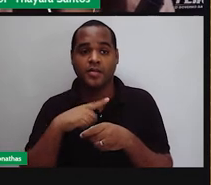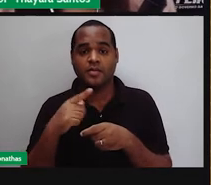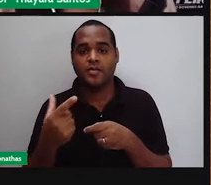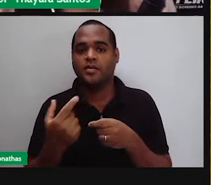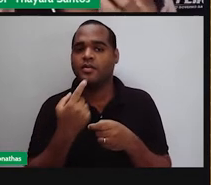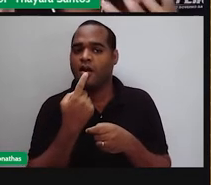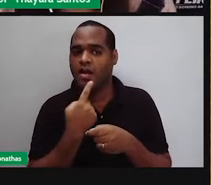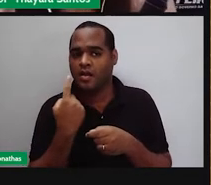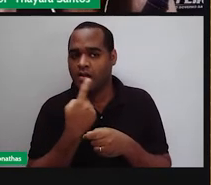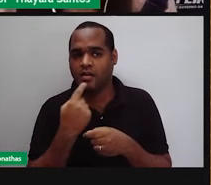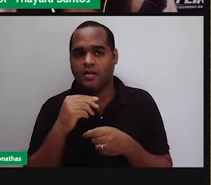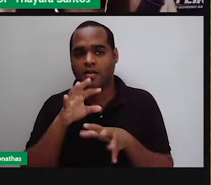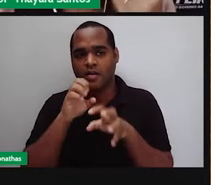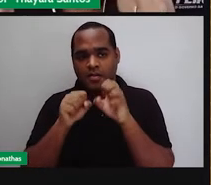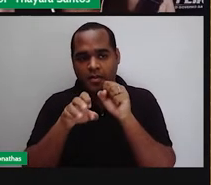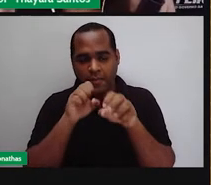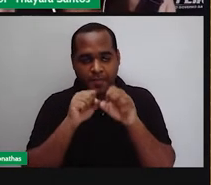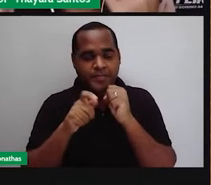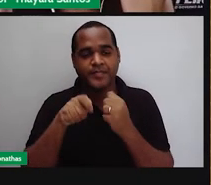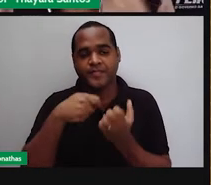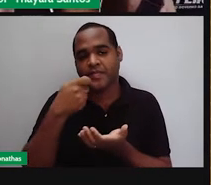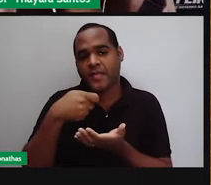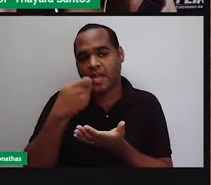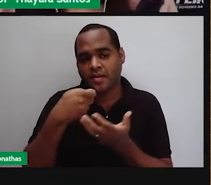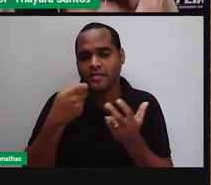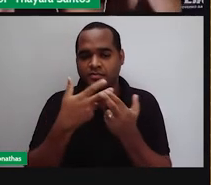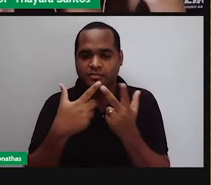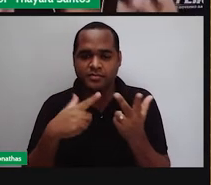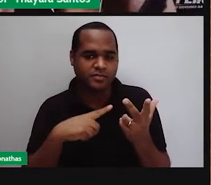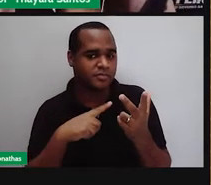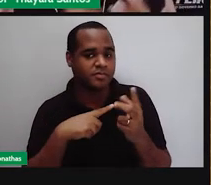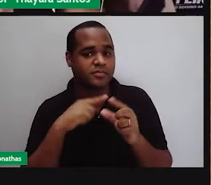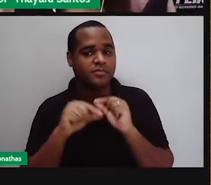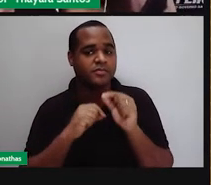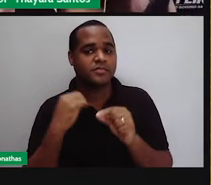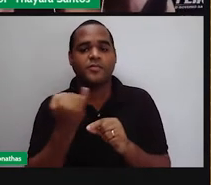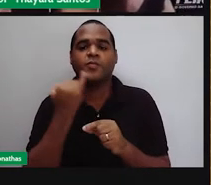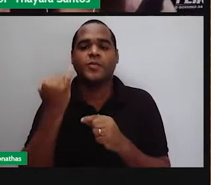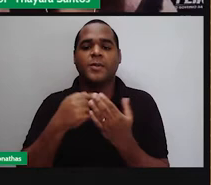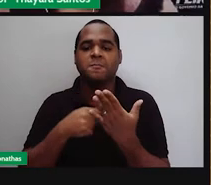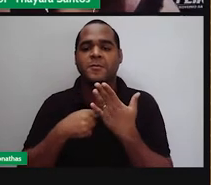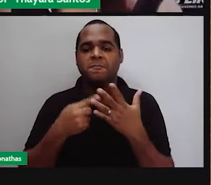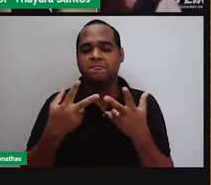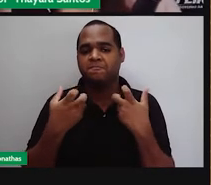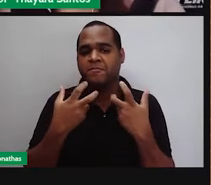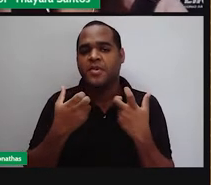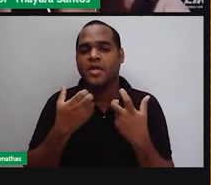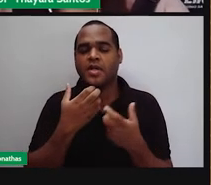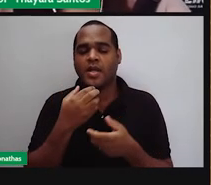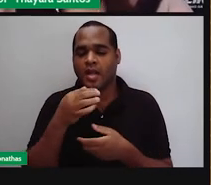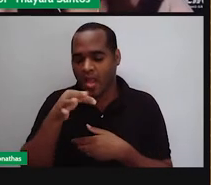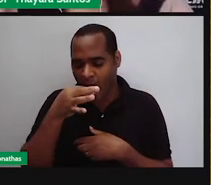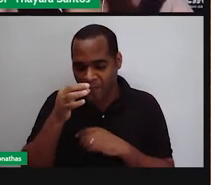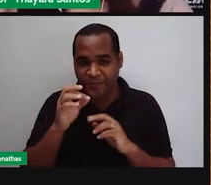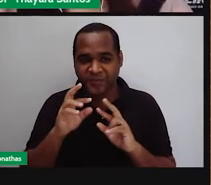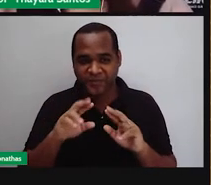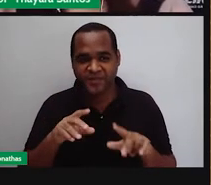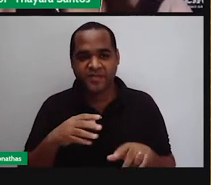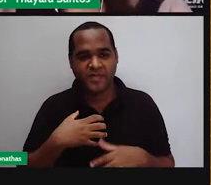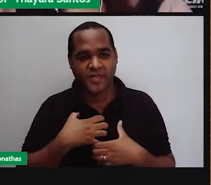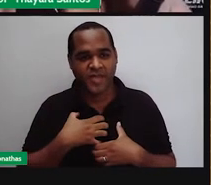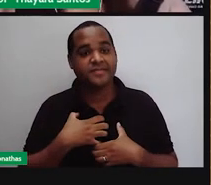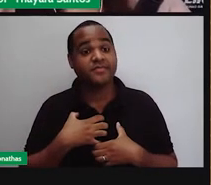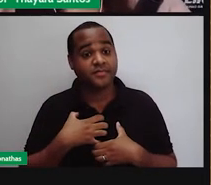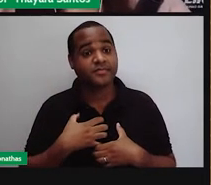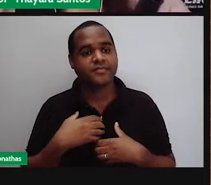gustativas estão na nossa língua. Então, a língua é um órgão, uma estrutura essencial para a gente conseguir perceber o sabor dos alimentos.